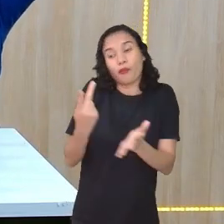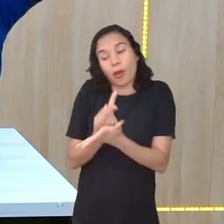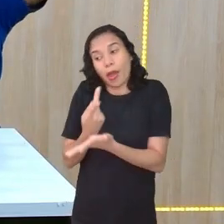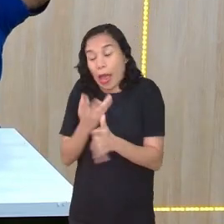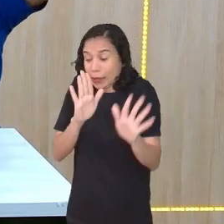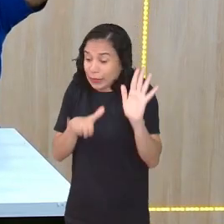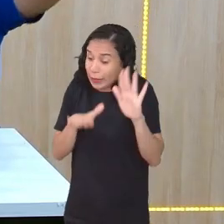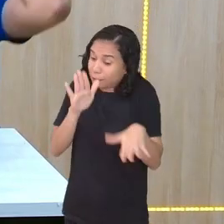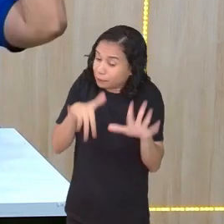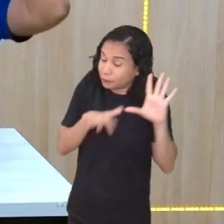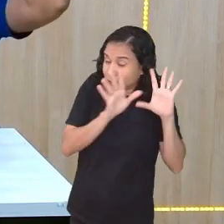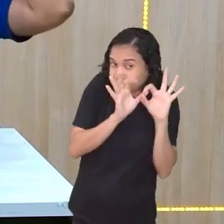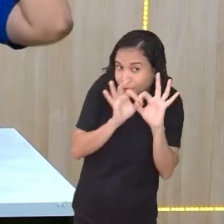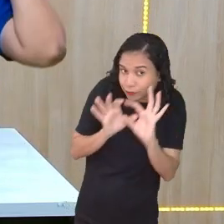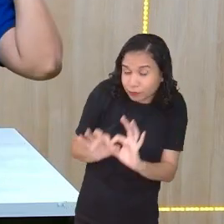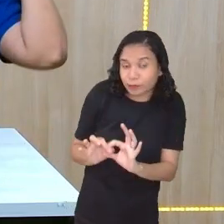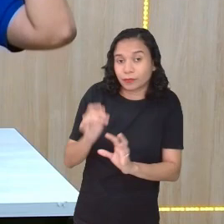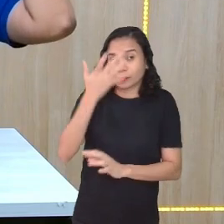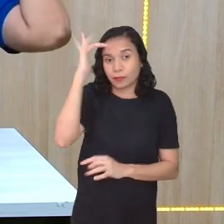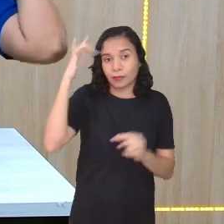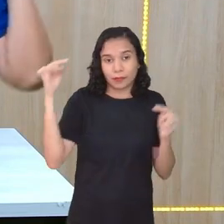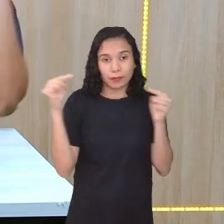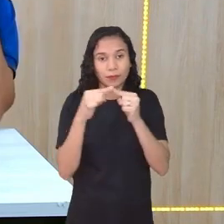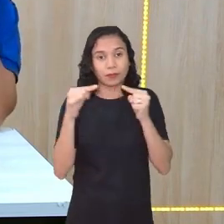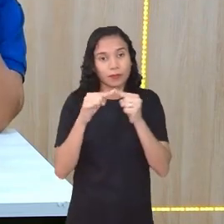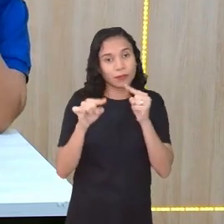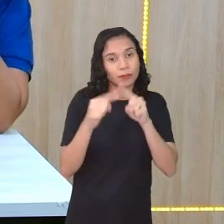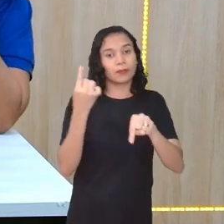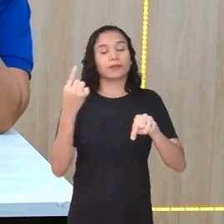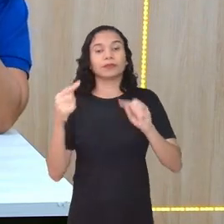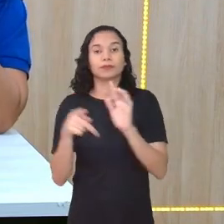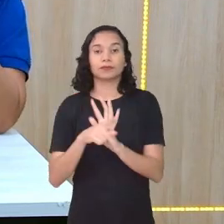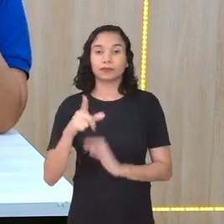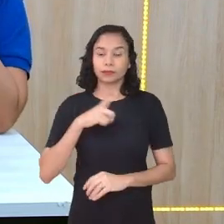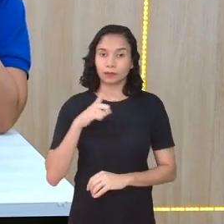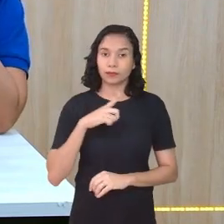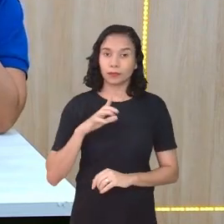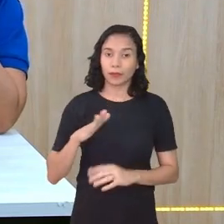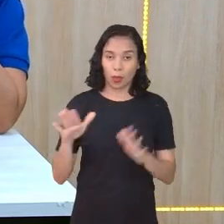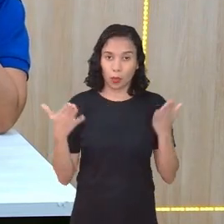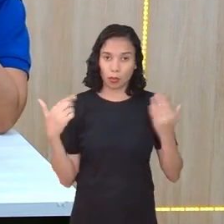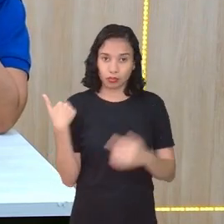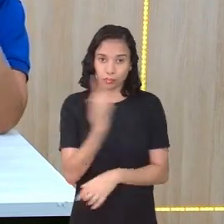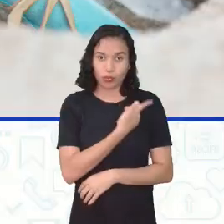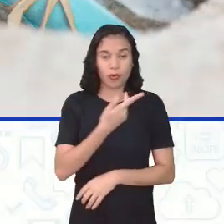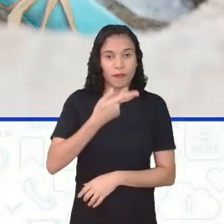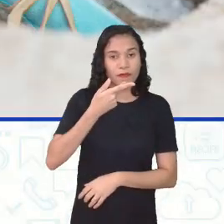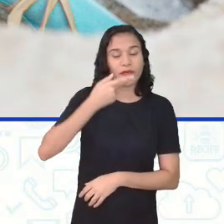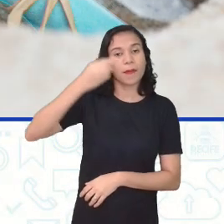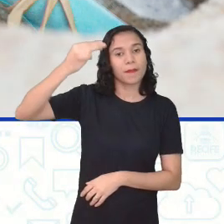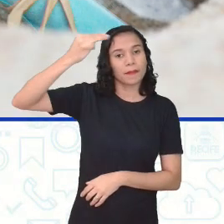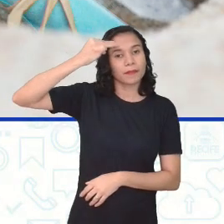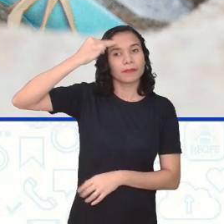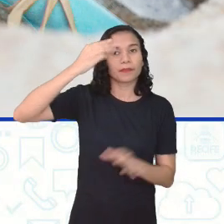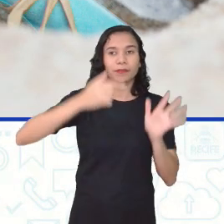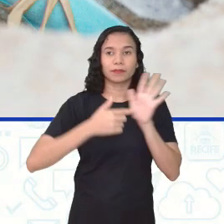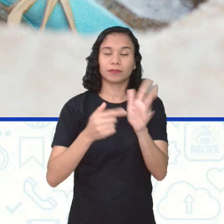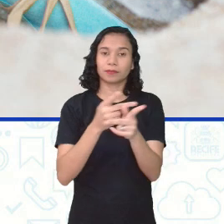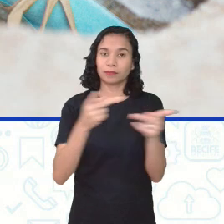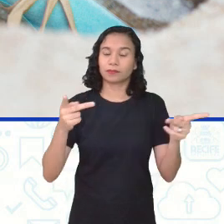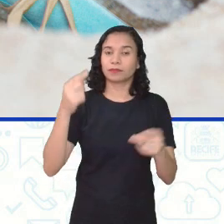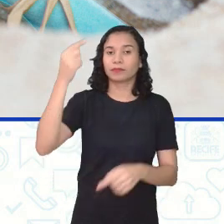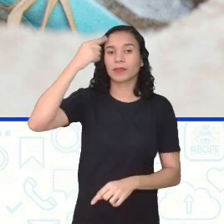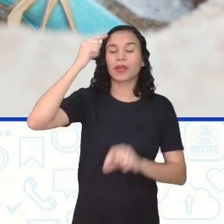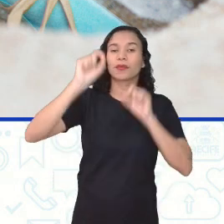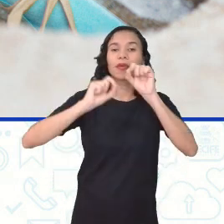né? Depende de quem concorda ou discorda de mim. Isso. Quando a gente fala de memória, né? Eu trouxe um trechinho só para a gente pensar